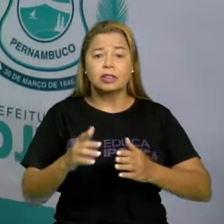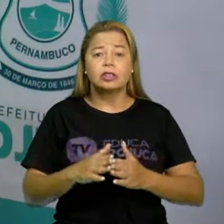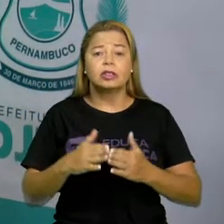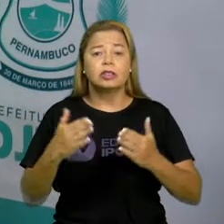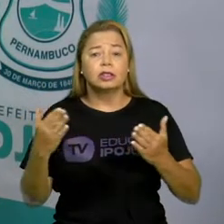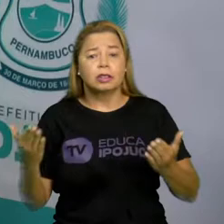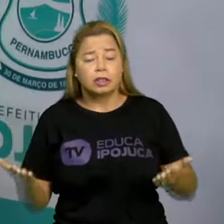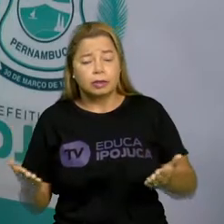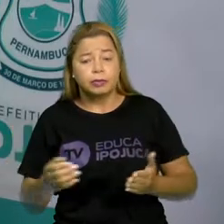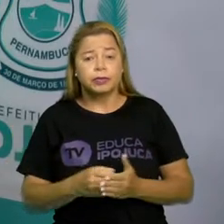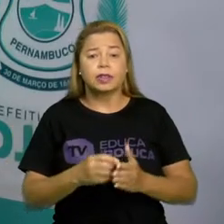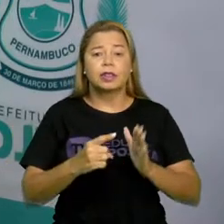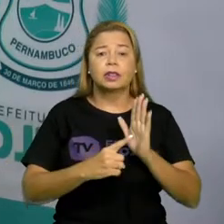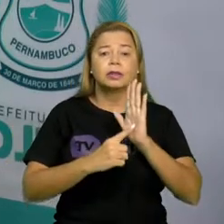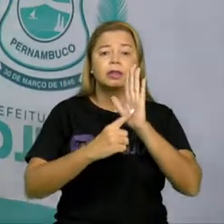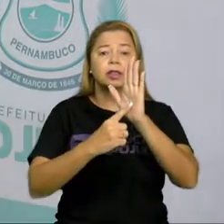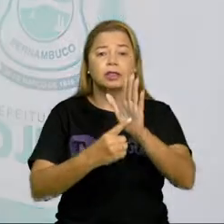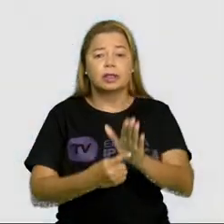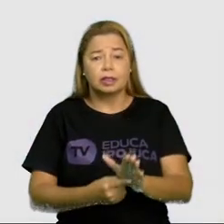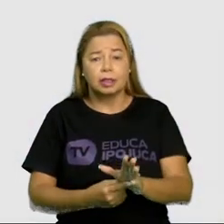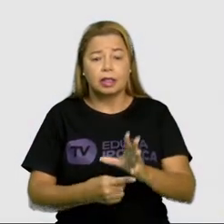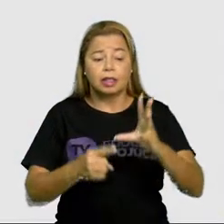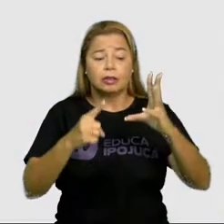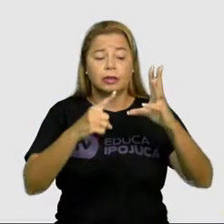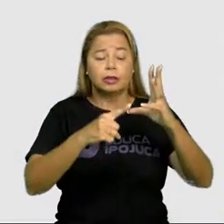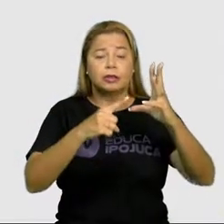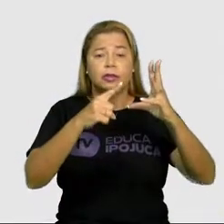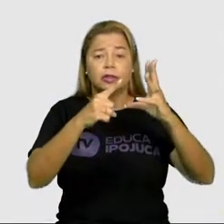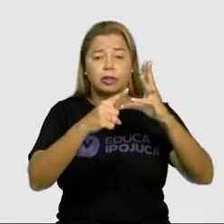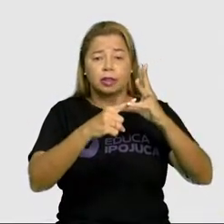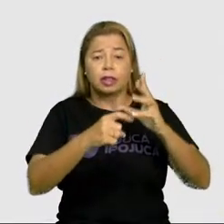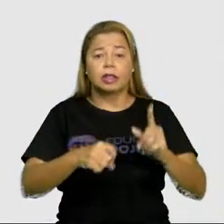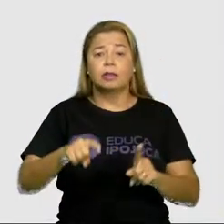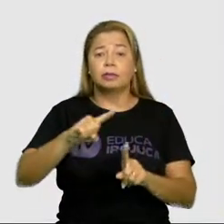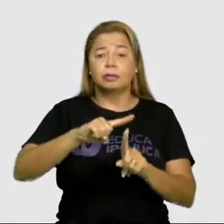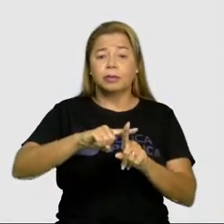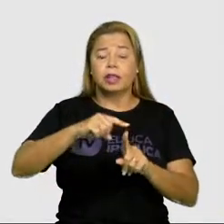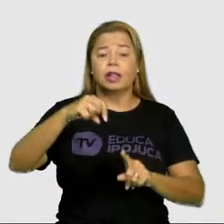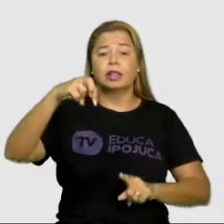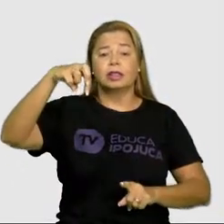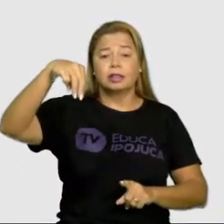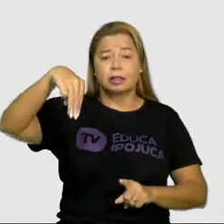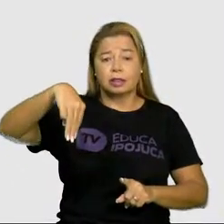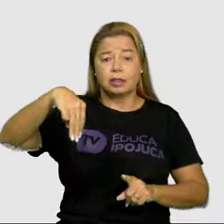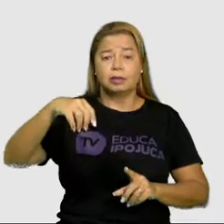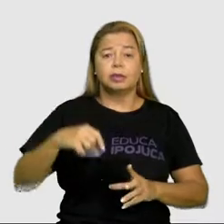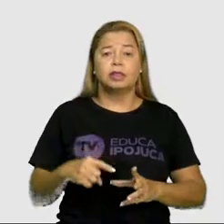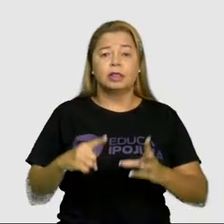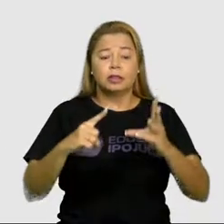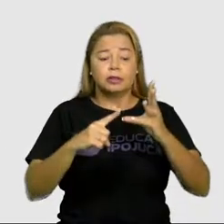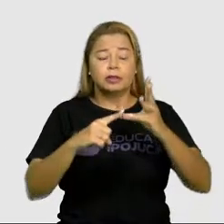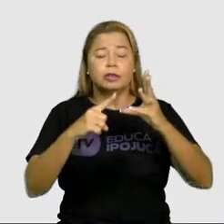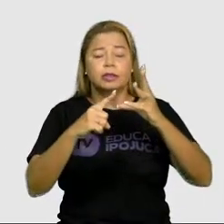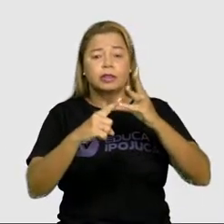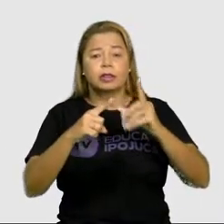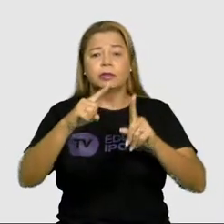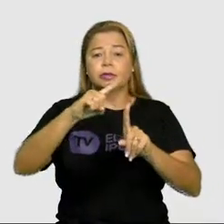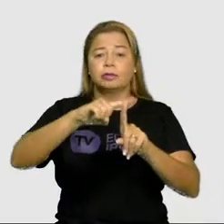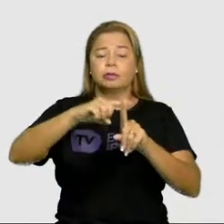representado por vogal mais M, vogal mais N,